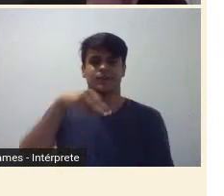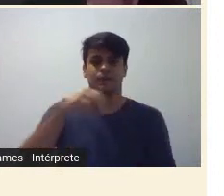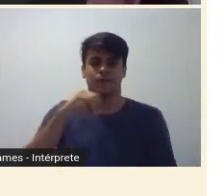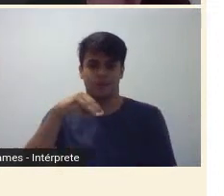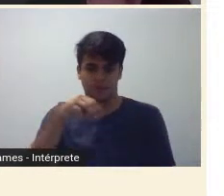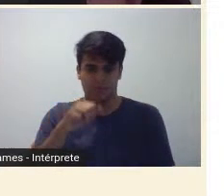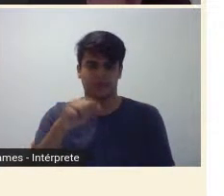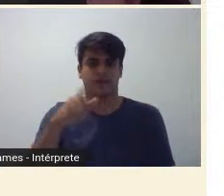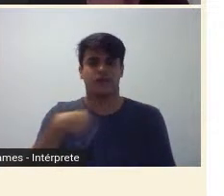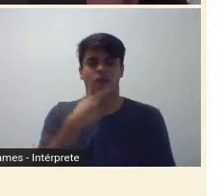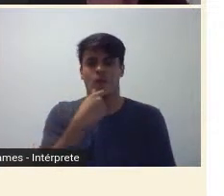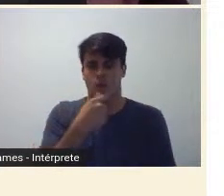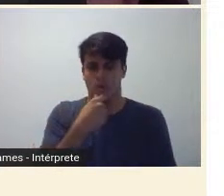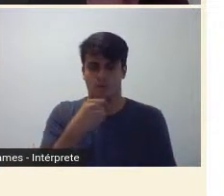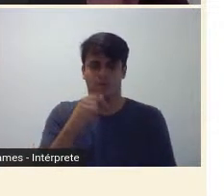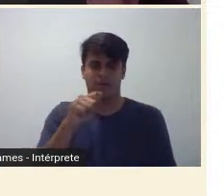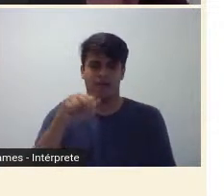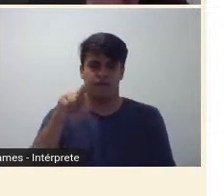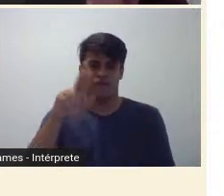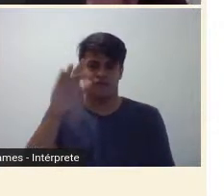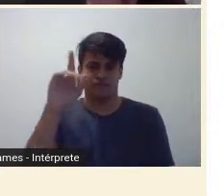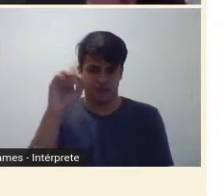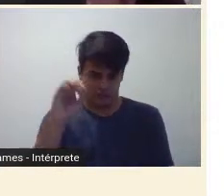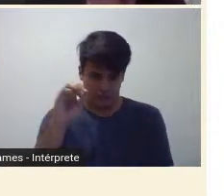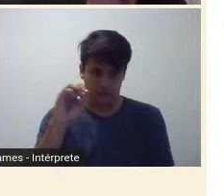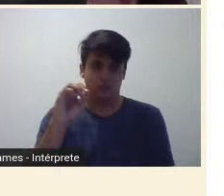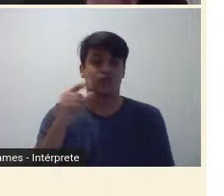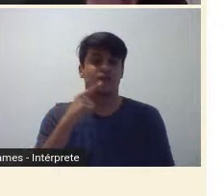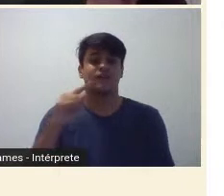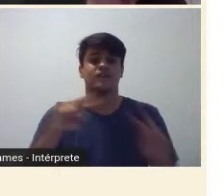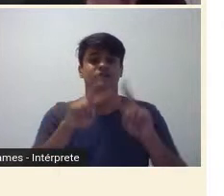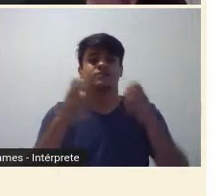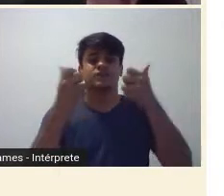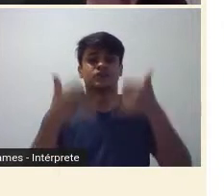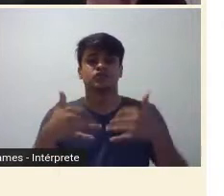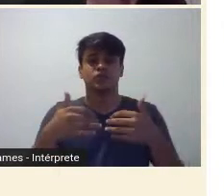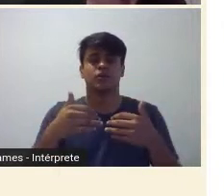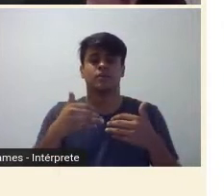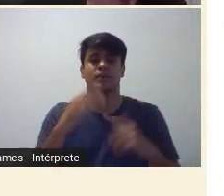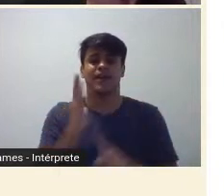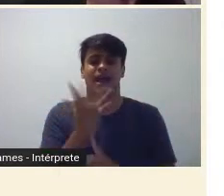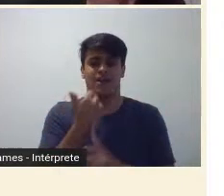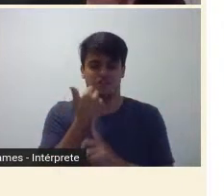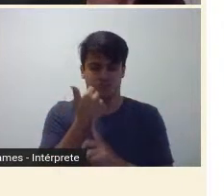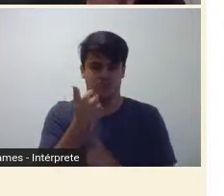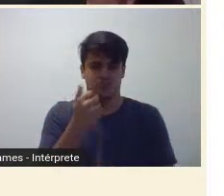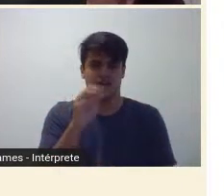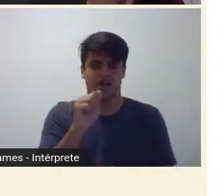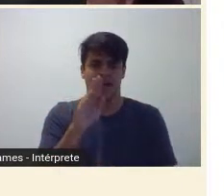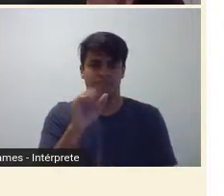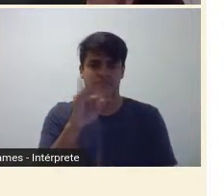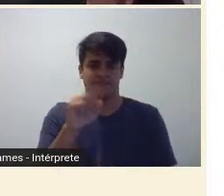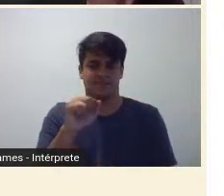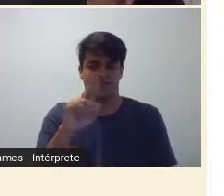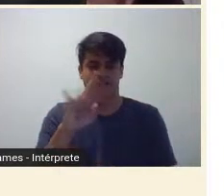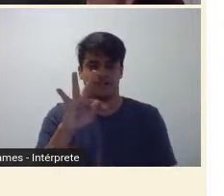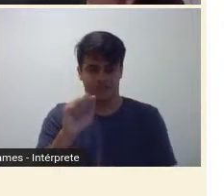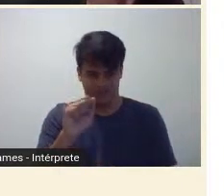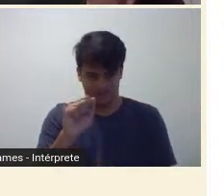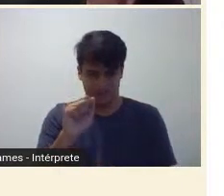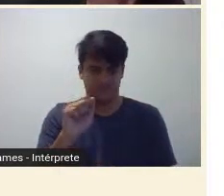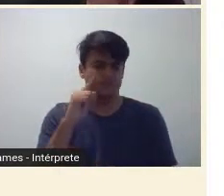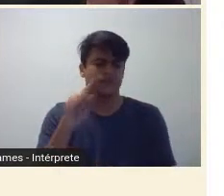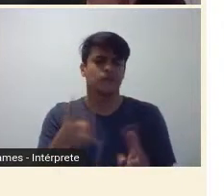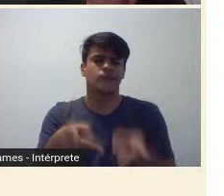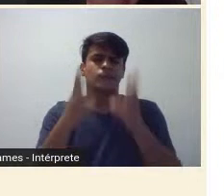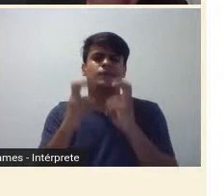Alfred Bar, nessa exposição célebre, né, Cubismo e Arte Abstrata, o que que a gente percebe? Que a narrativa de gênese do